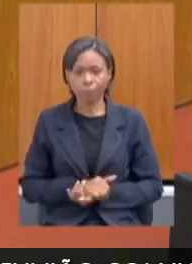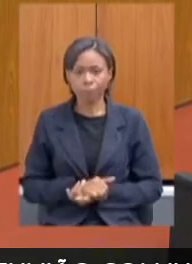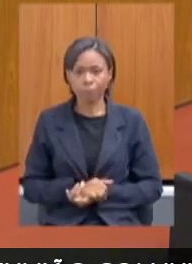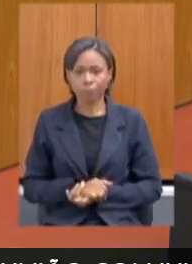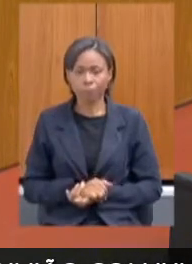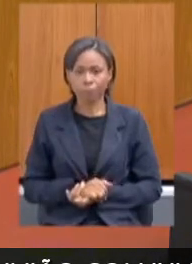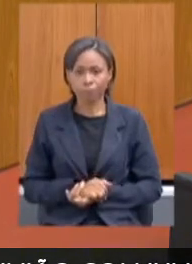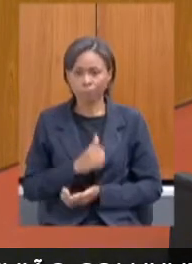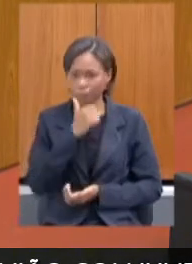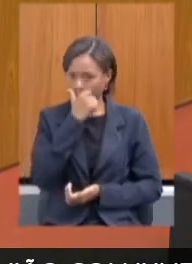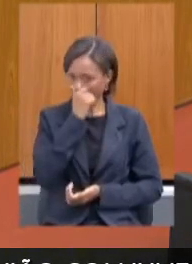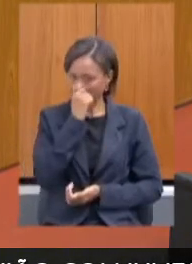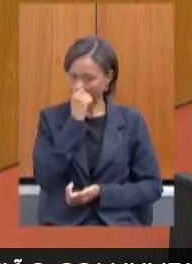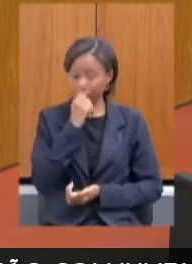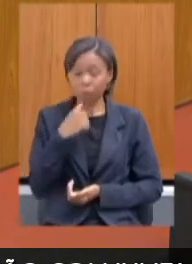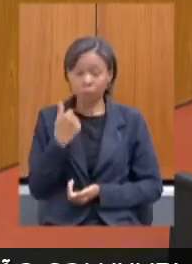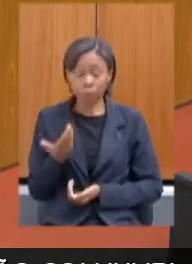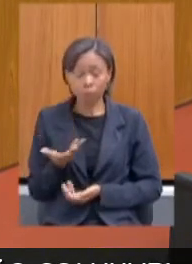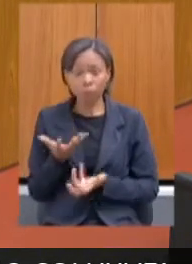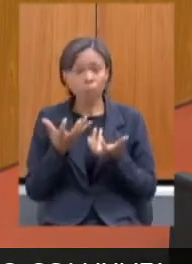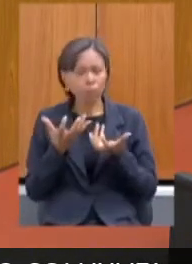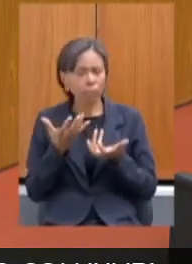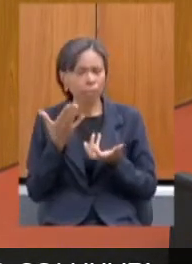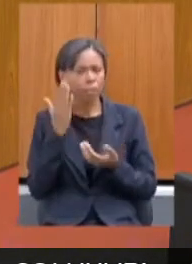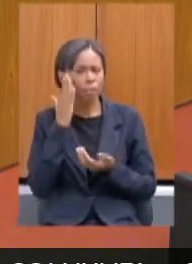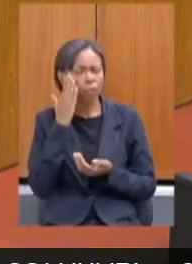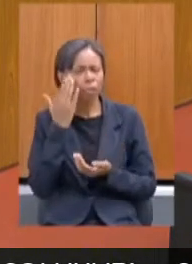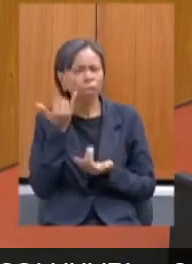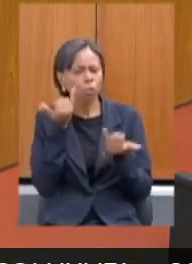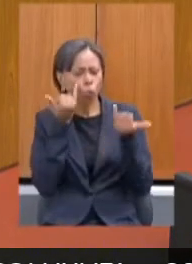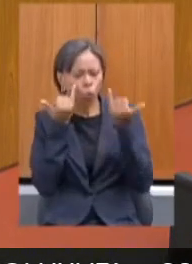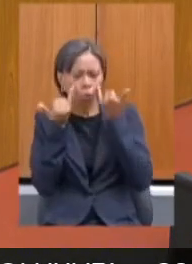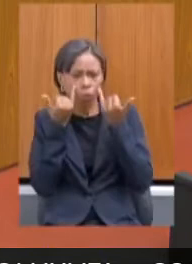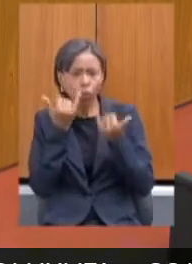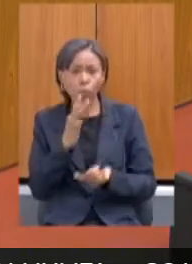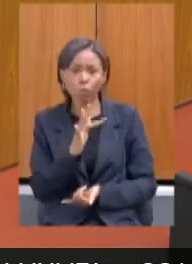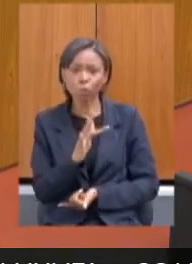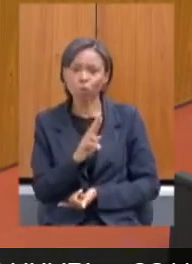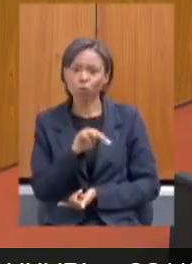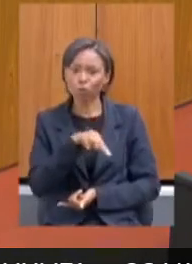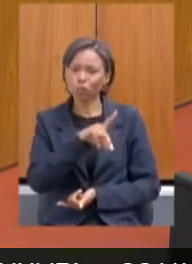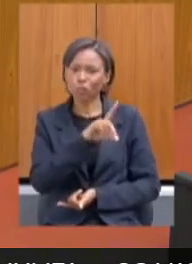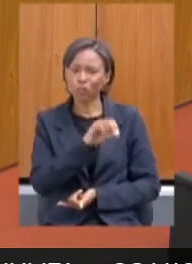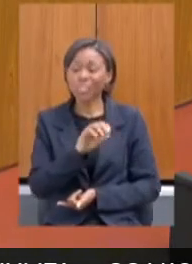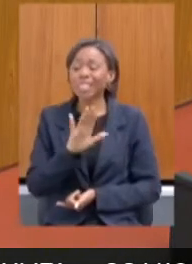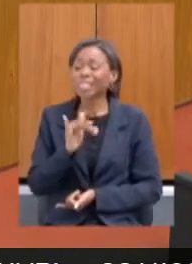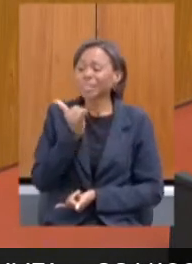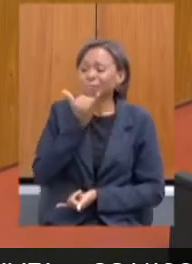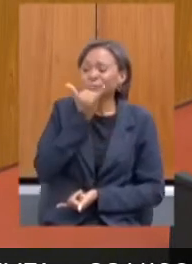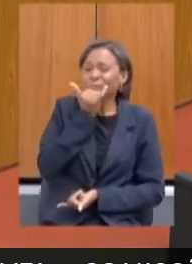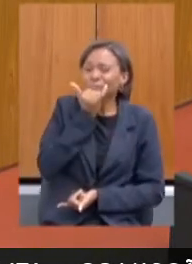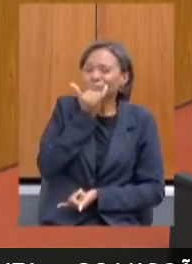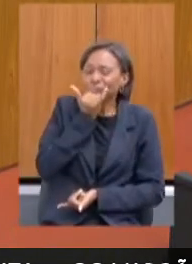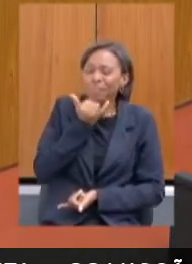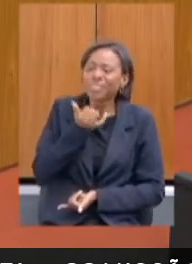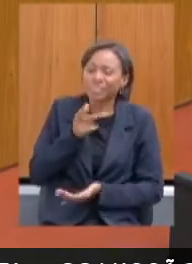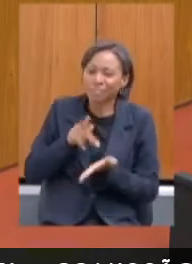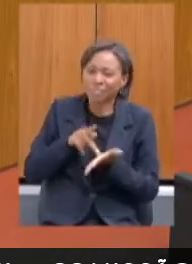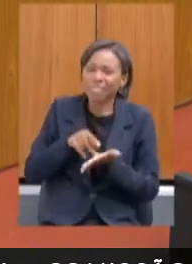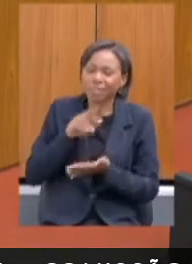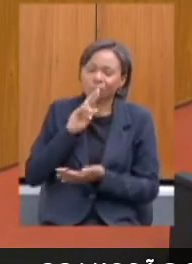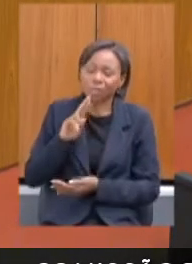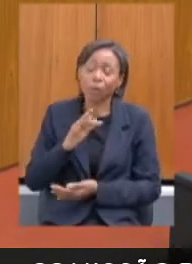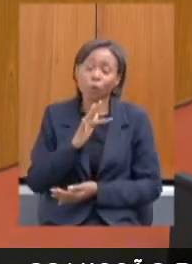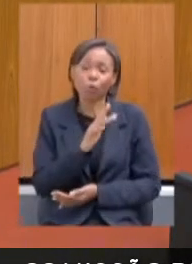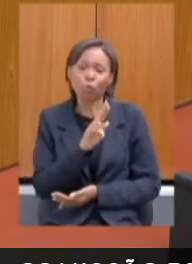Eu queria ainda saber notícias sobre o fundo, o FUNPREM. Desculpa, deixa eu responder sobre o FUNPREM. Nós